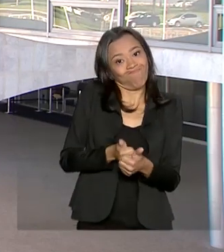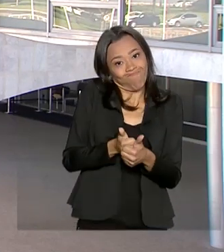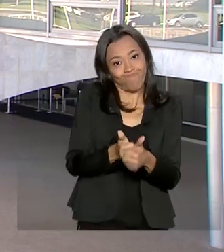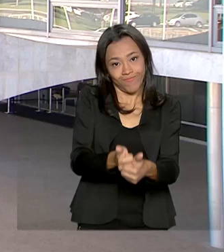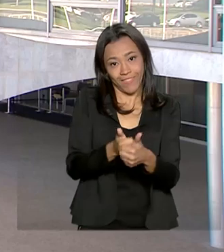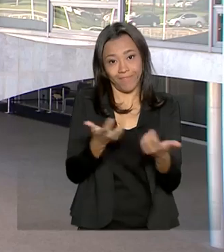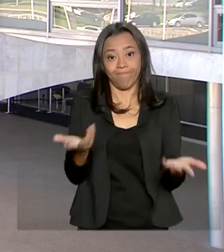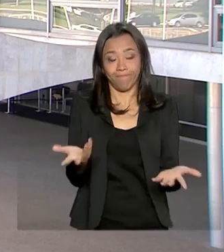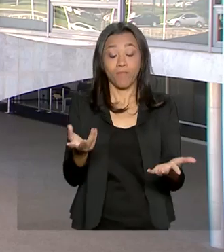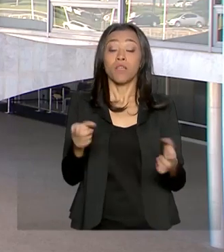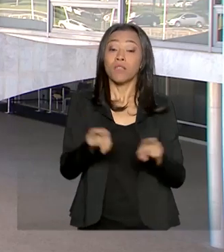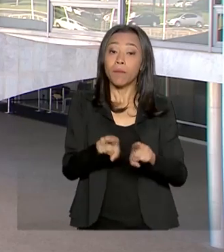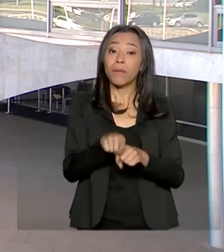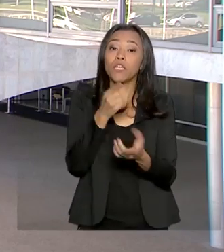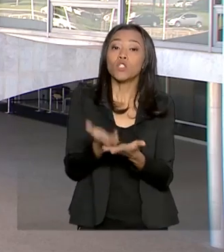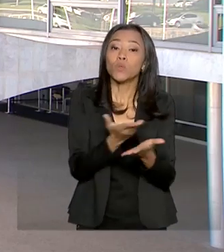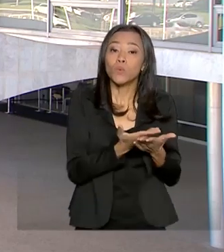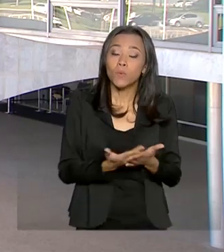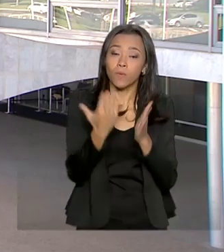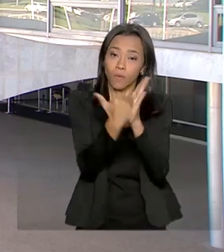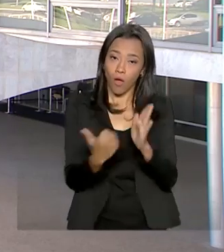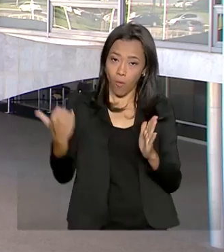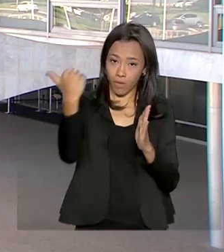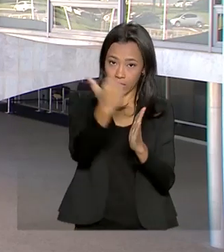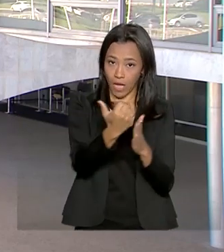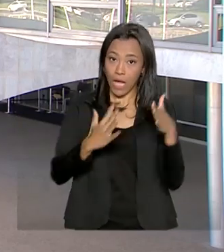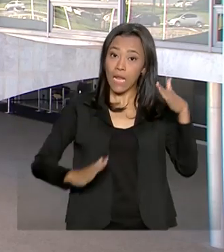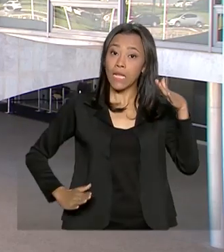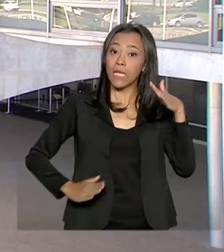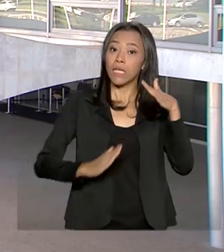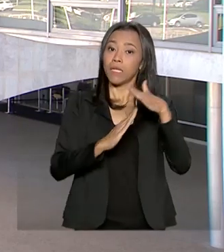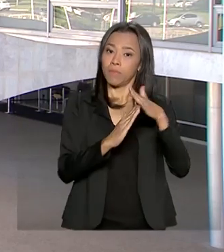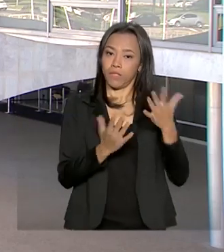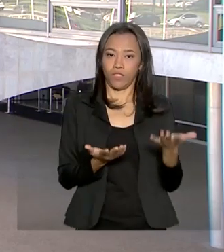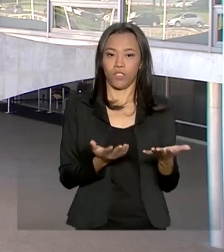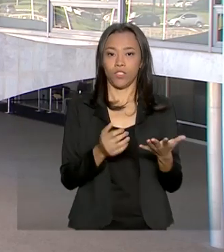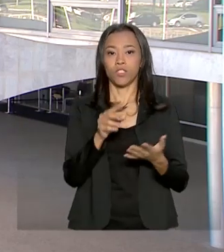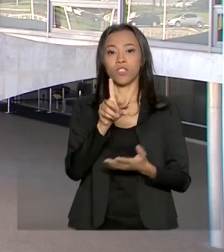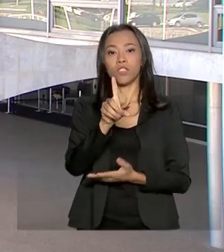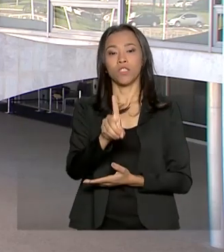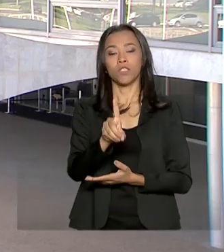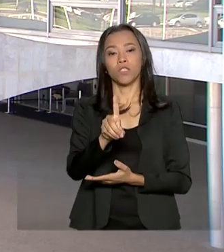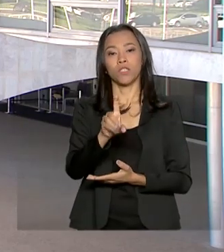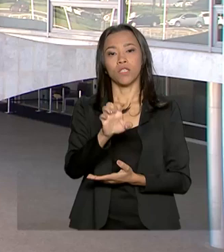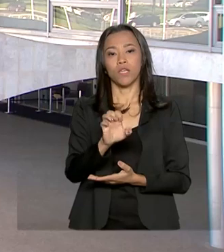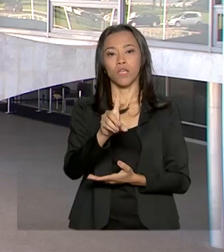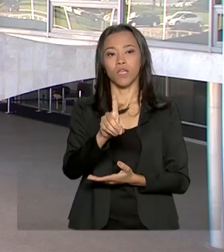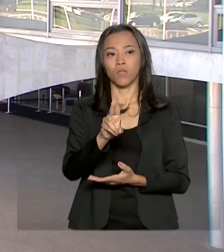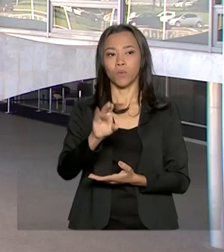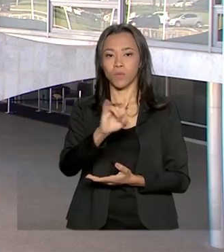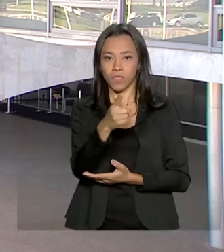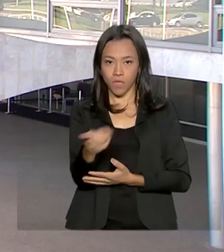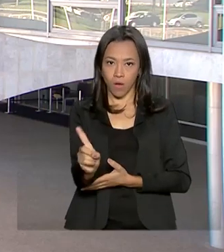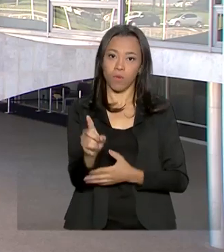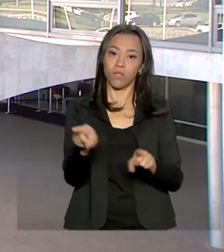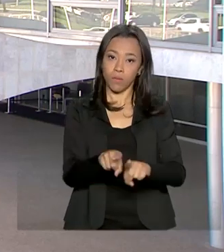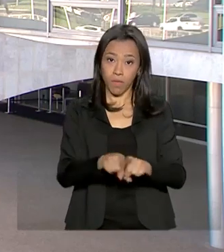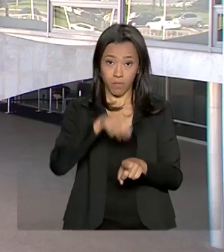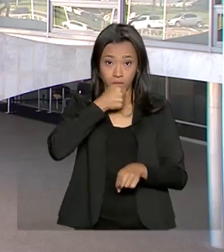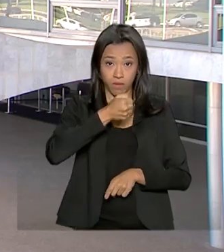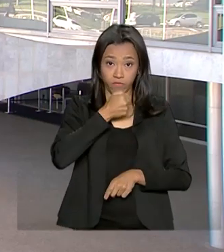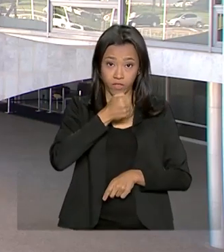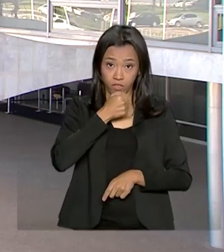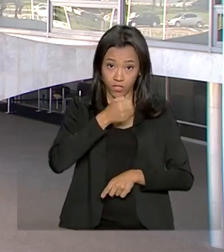estuda também aumentar os limites de deduções. Também nessa entrevista, concedida neste domingo, o